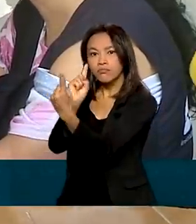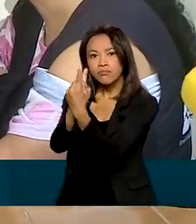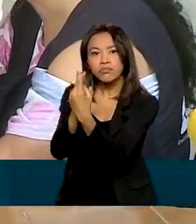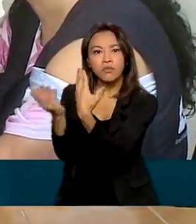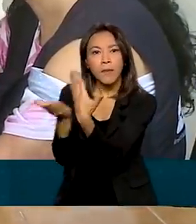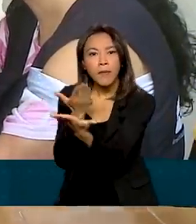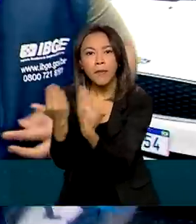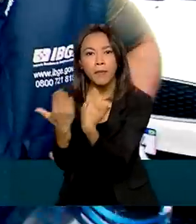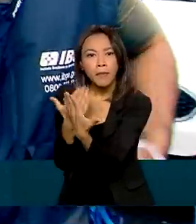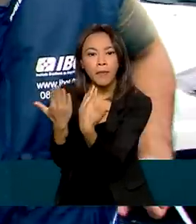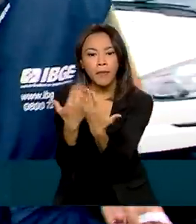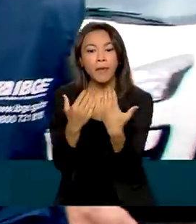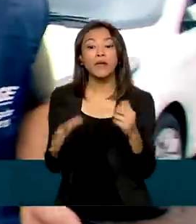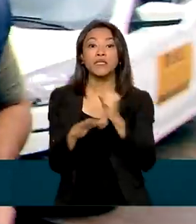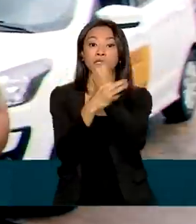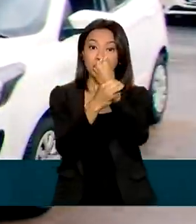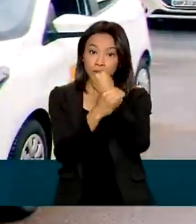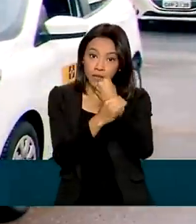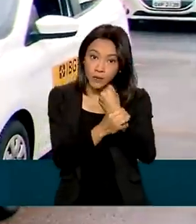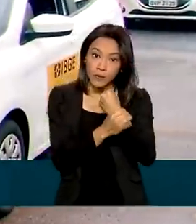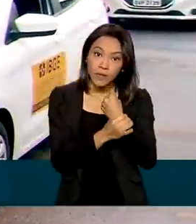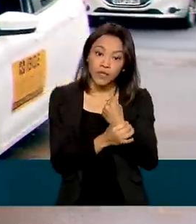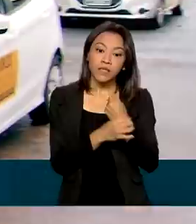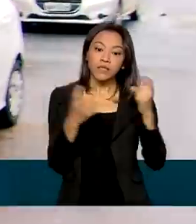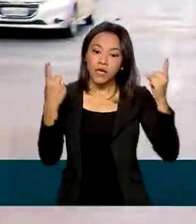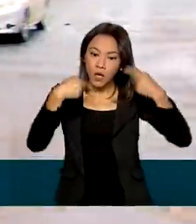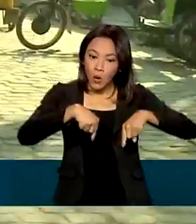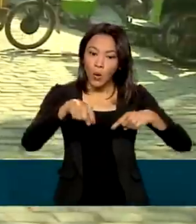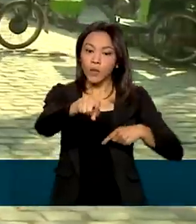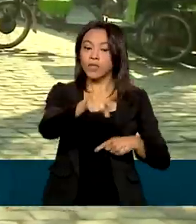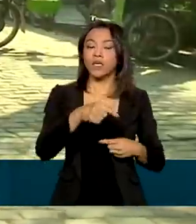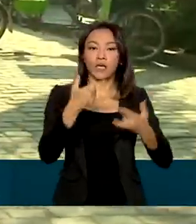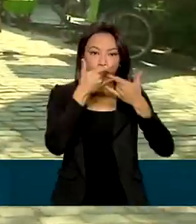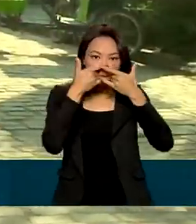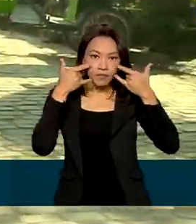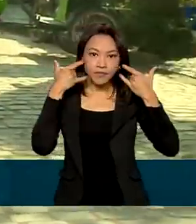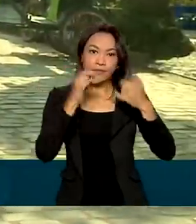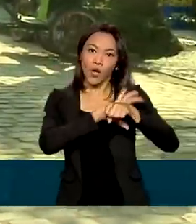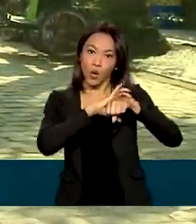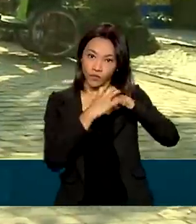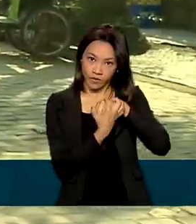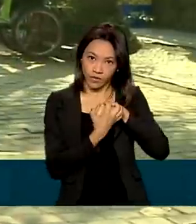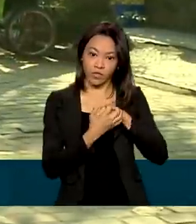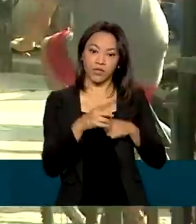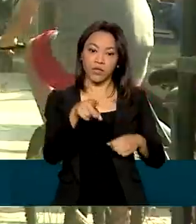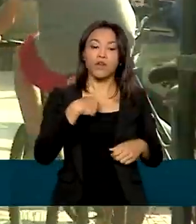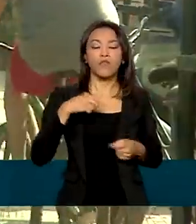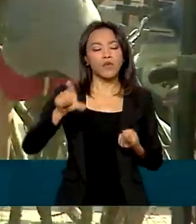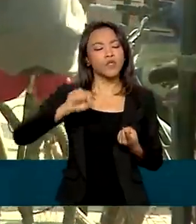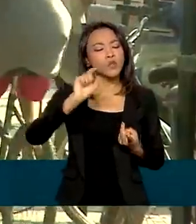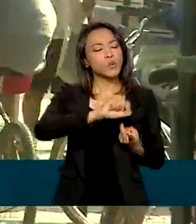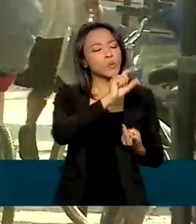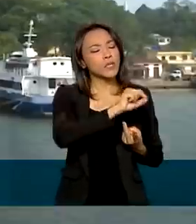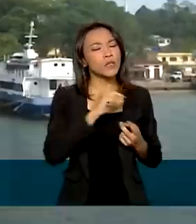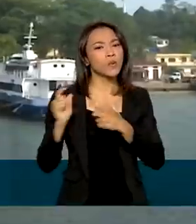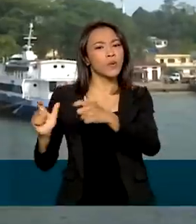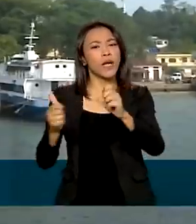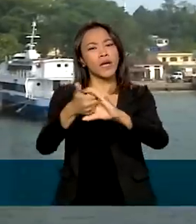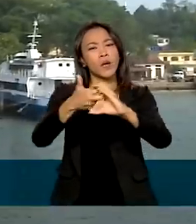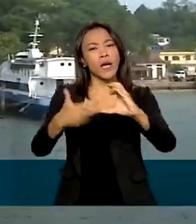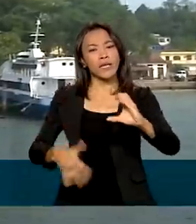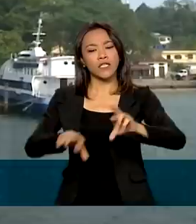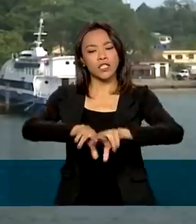formulário até as medidas de segurança contra a Covid-19. Foram escolhidas localidades com diferentes características,